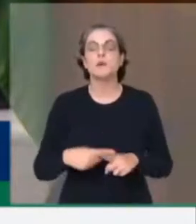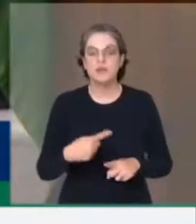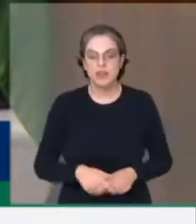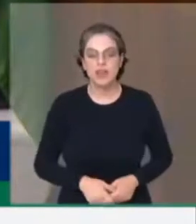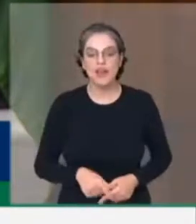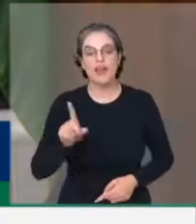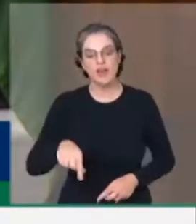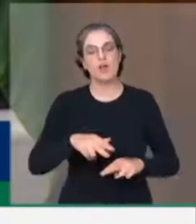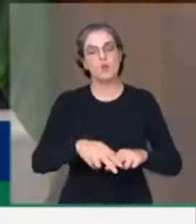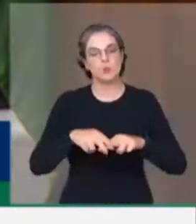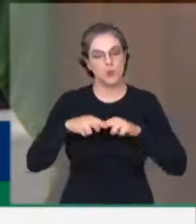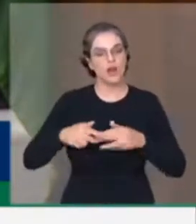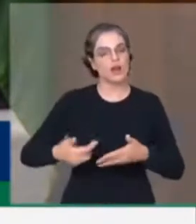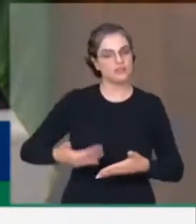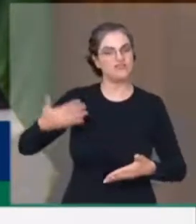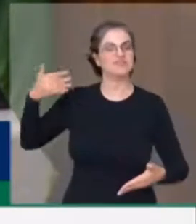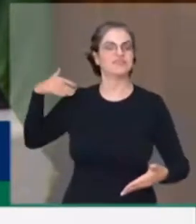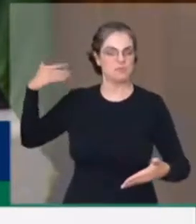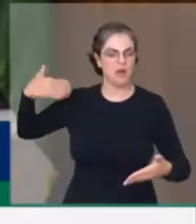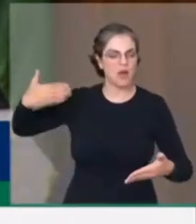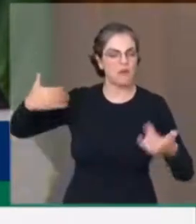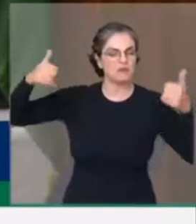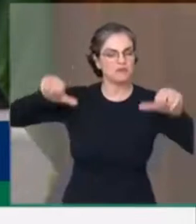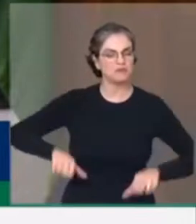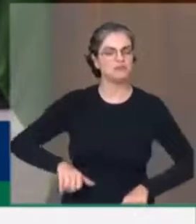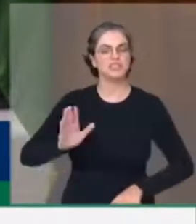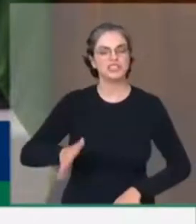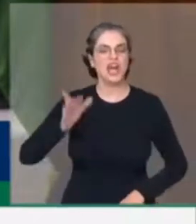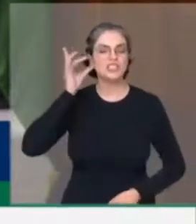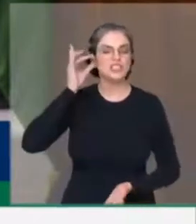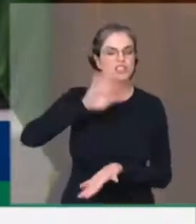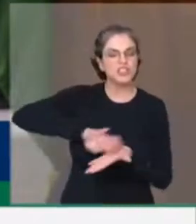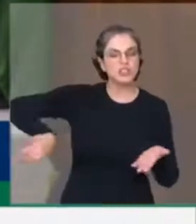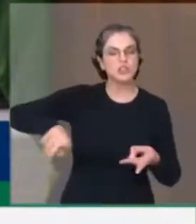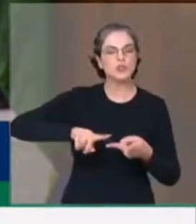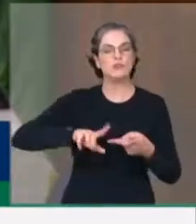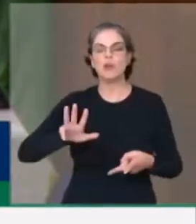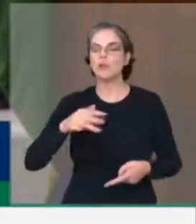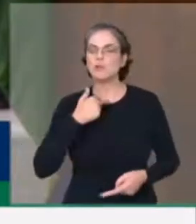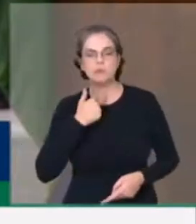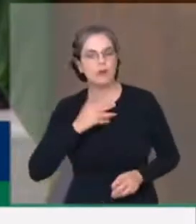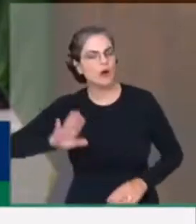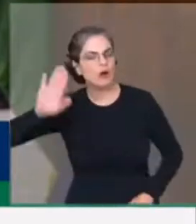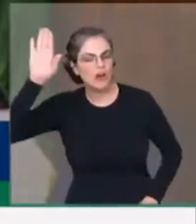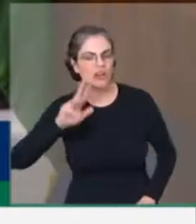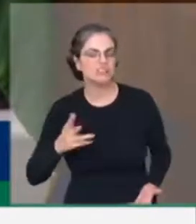da quebra, da ruptura institucional que tirou a Dilma da presidência e impediu o Lula de ser candidato.